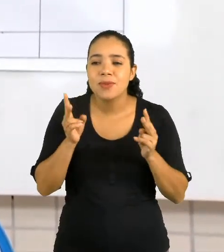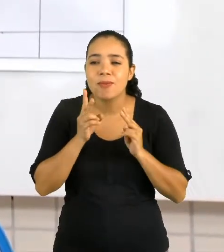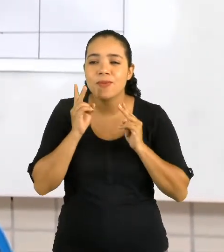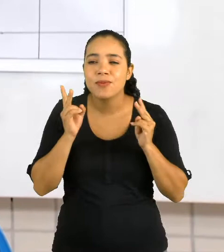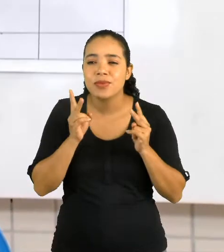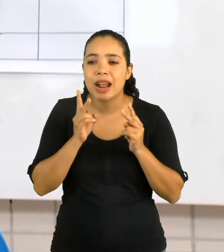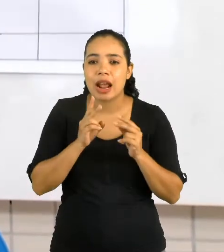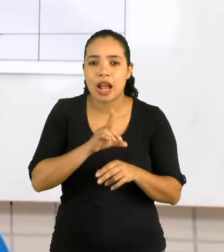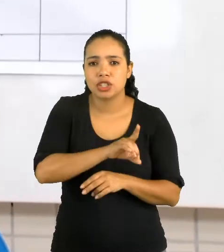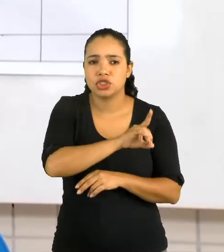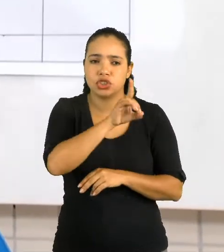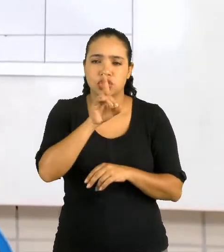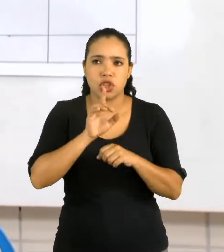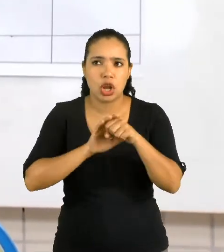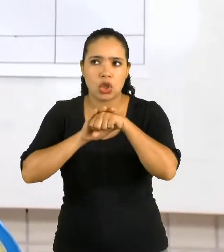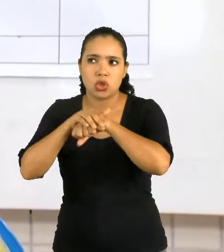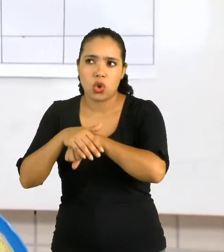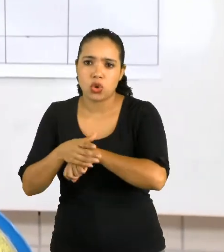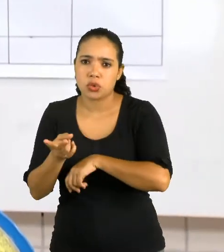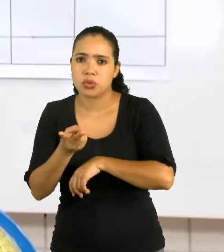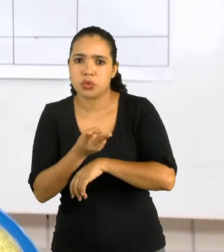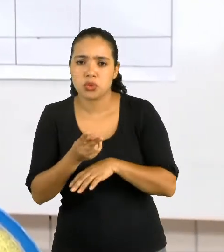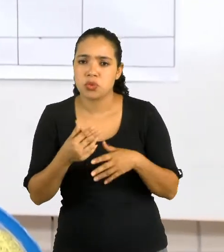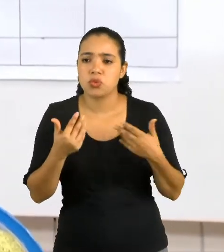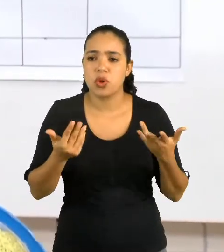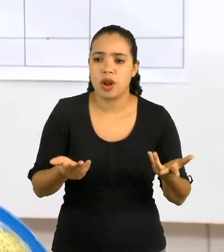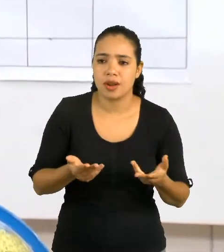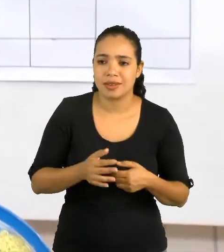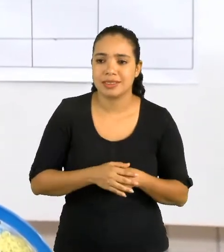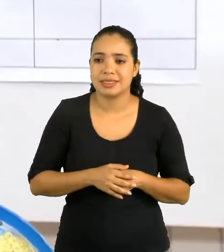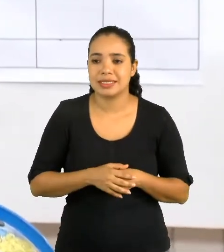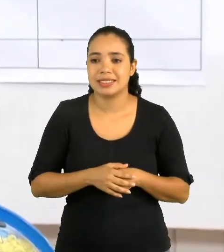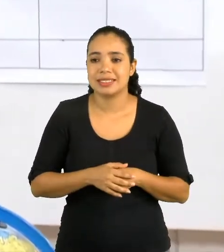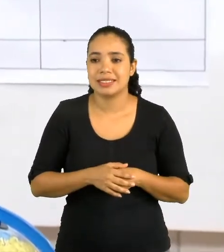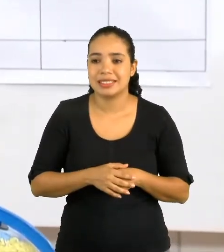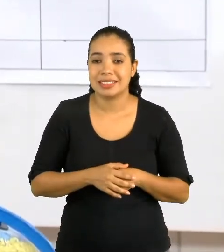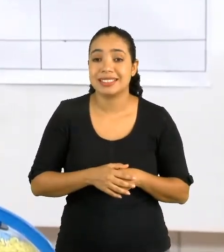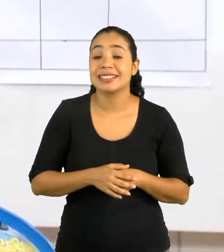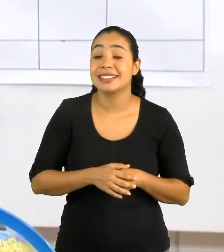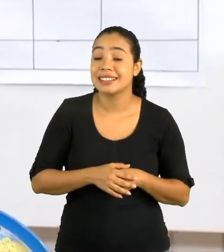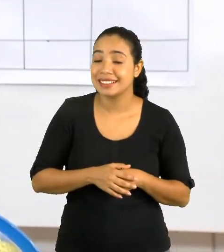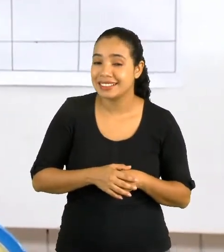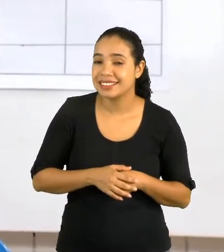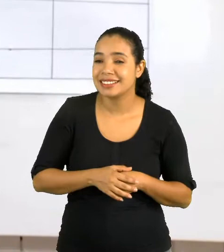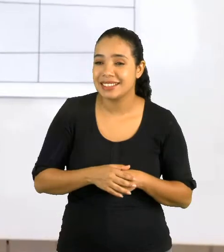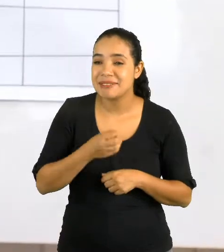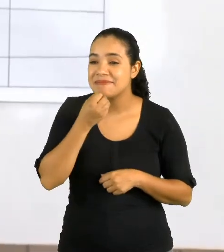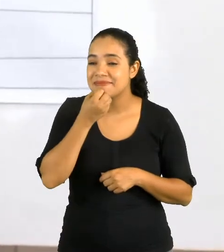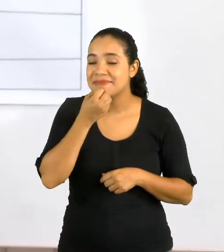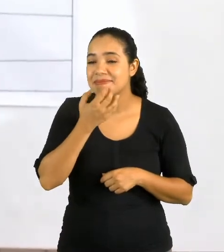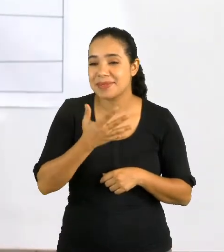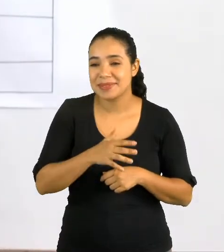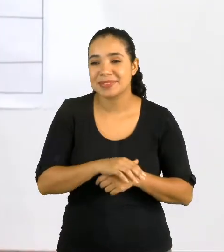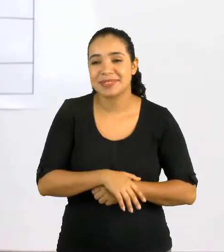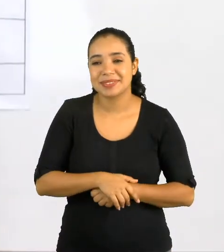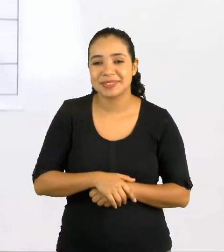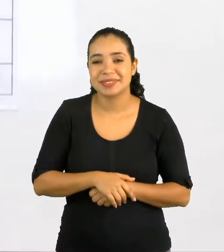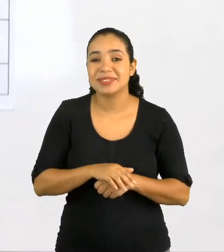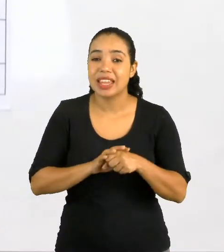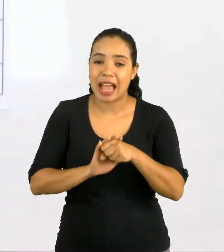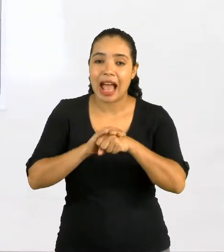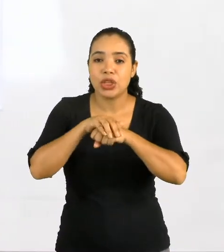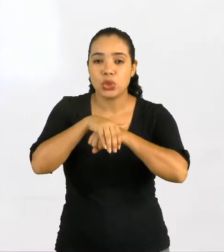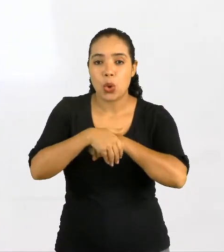noite ou em ambos os períodos? Qual? Ah, muito bem. À